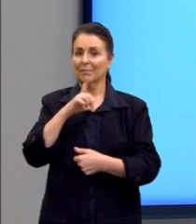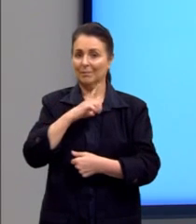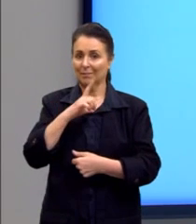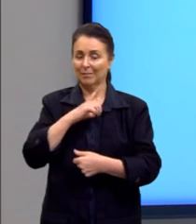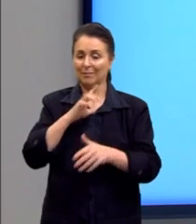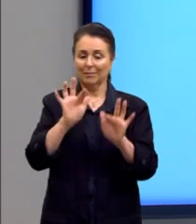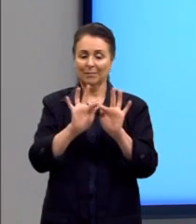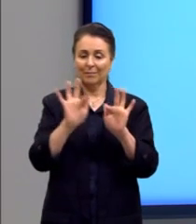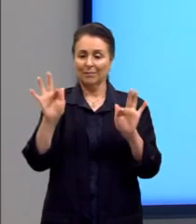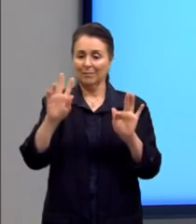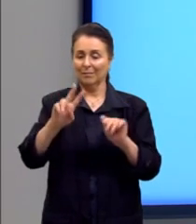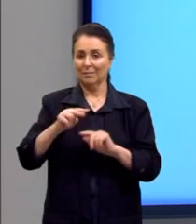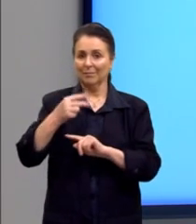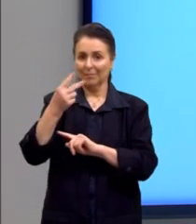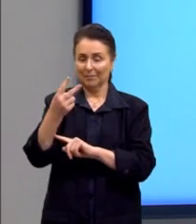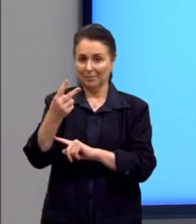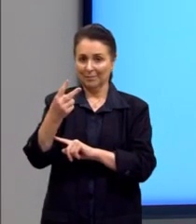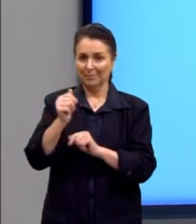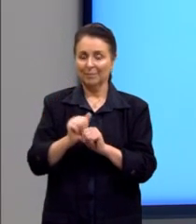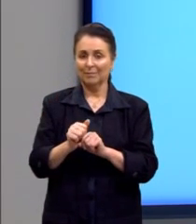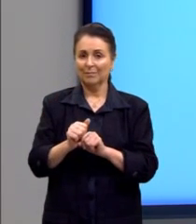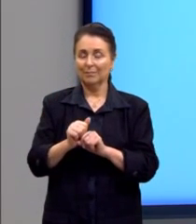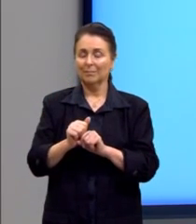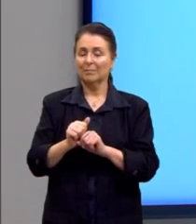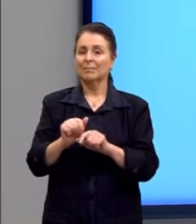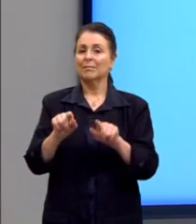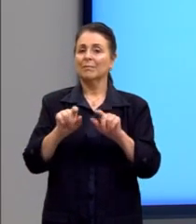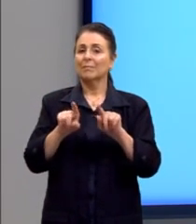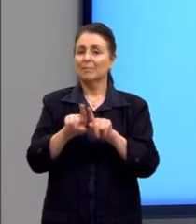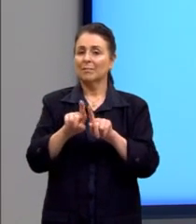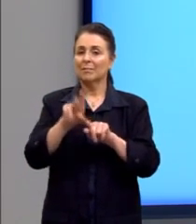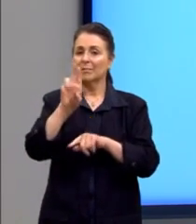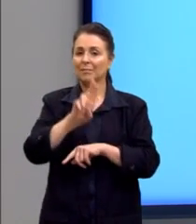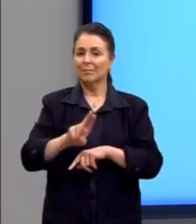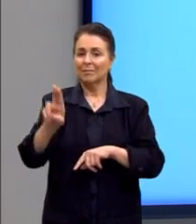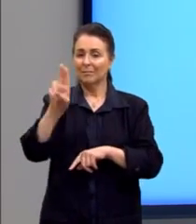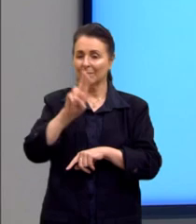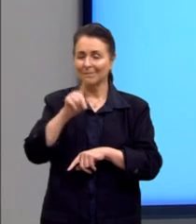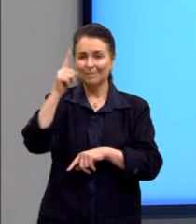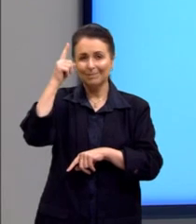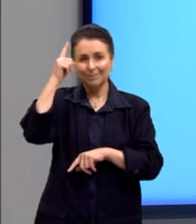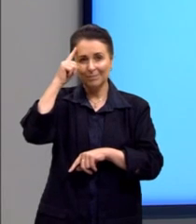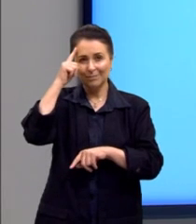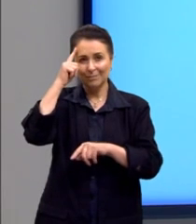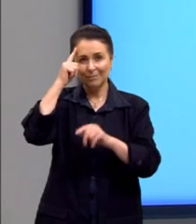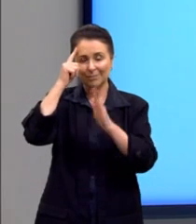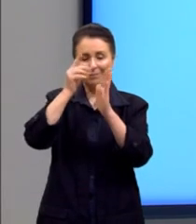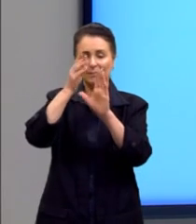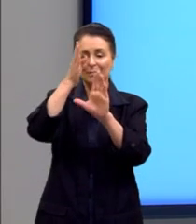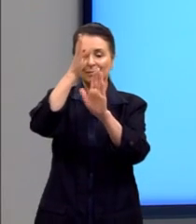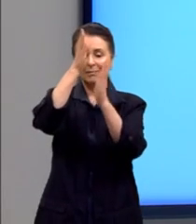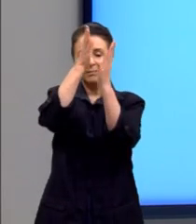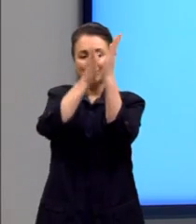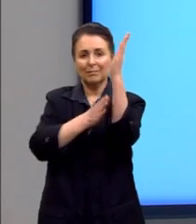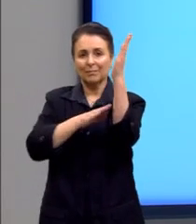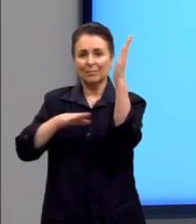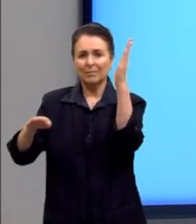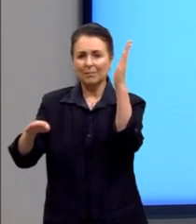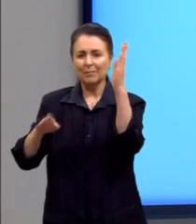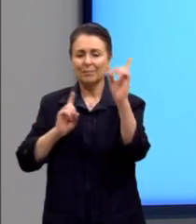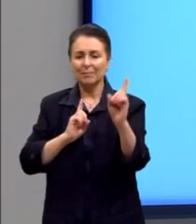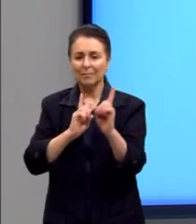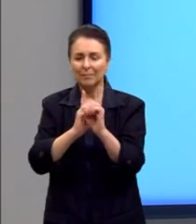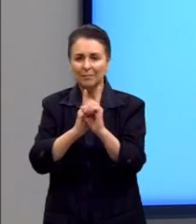função exponencial trabalhamos com essa noção, né? Do plano cartesiano de achar os pontinhos, as